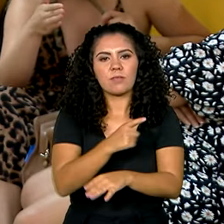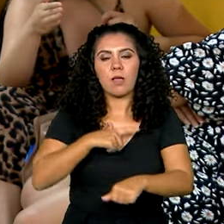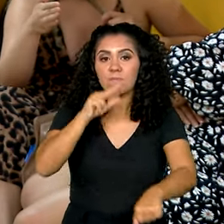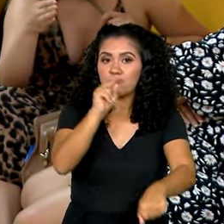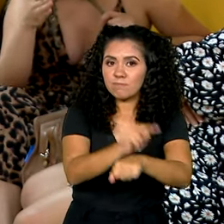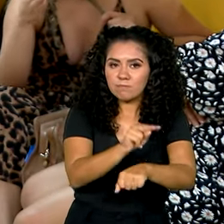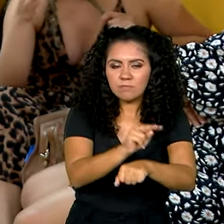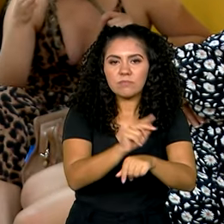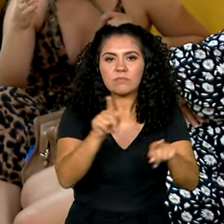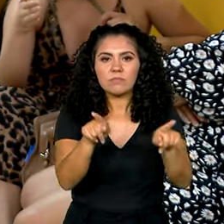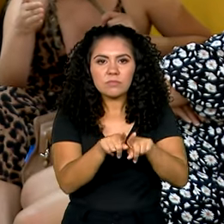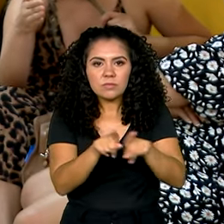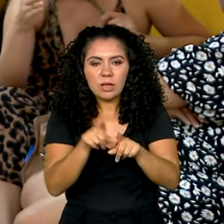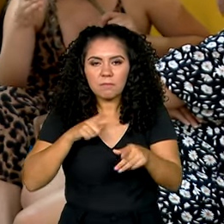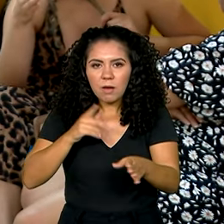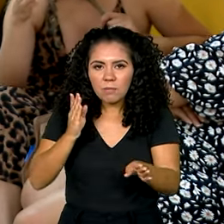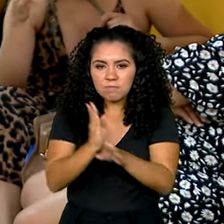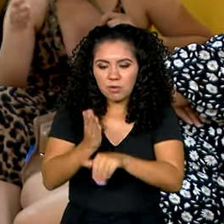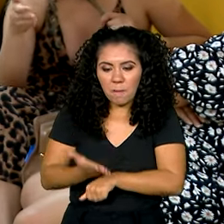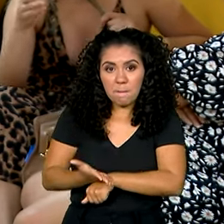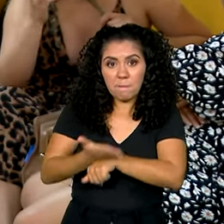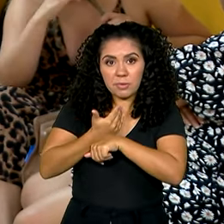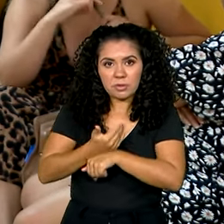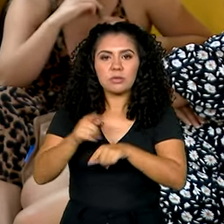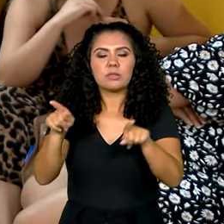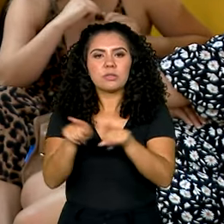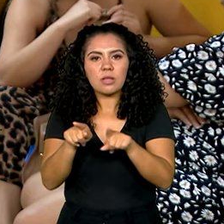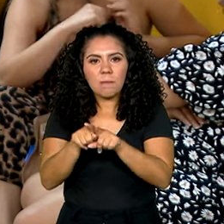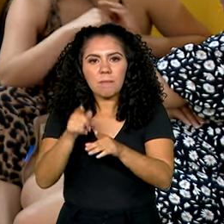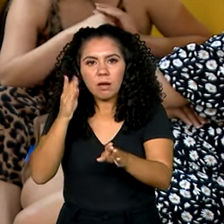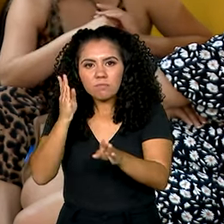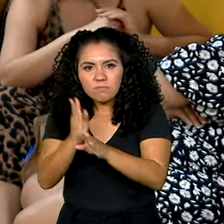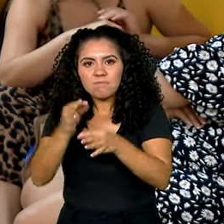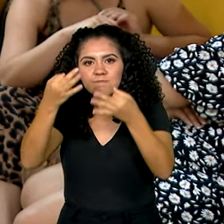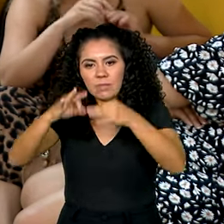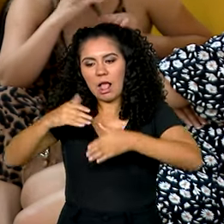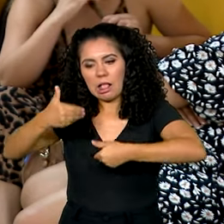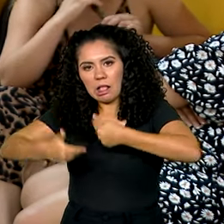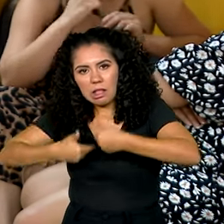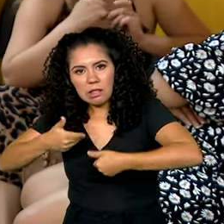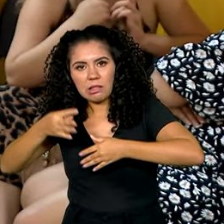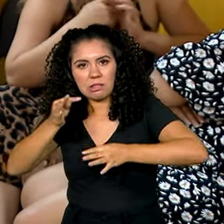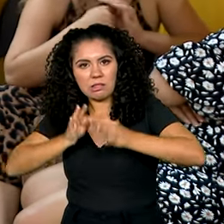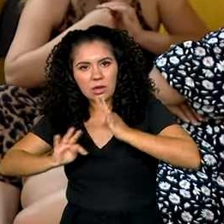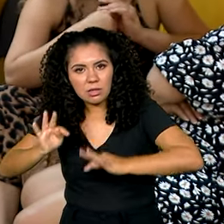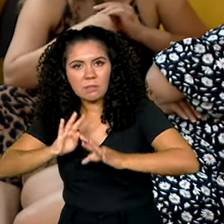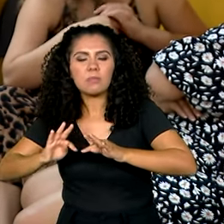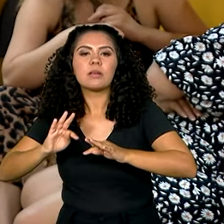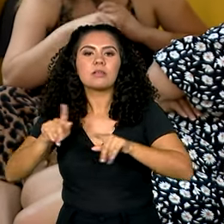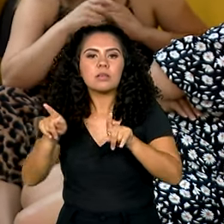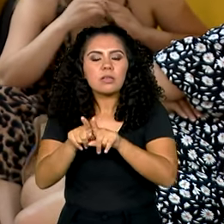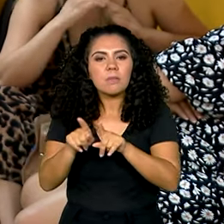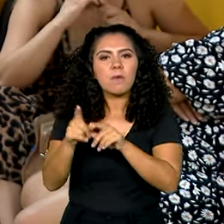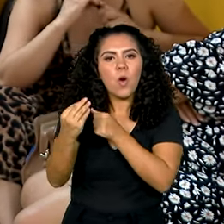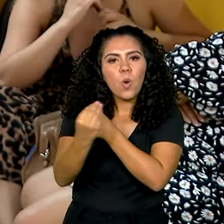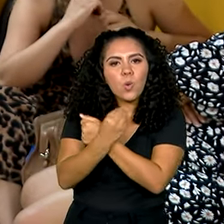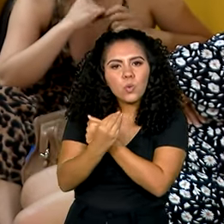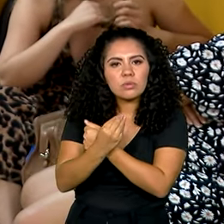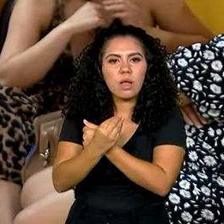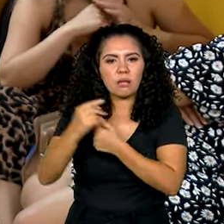rastreamento, a detecção precoce, o diagnóstico, o tratamento, a reabilitação e os cuidados